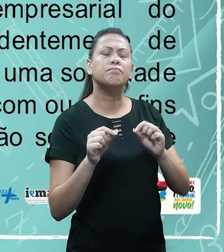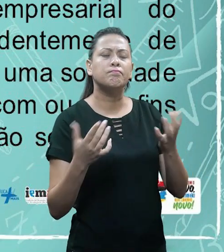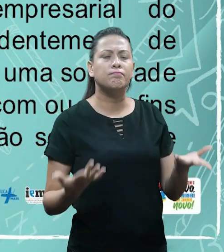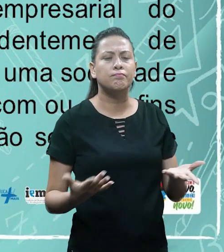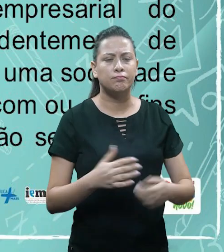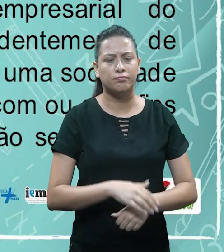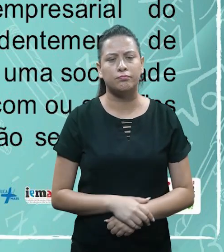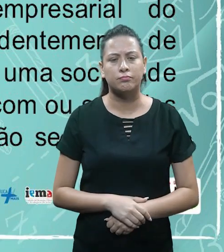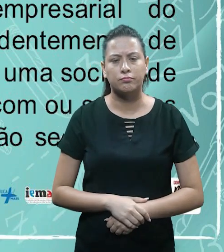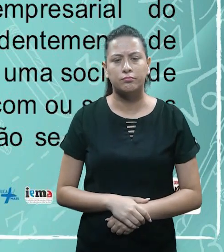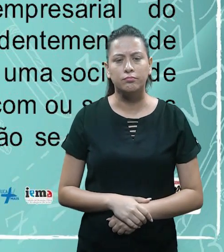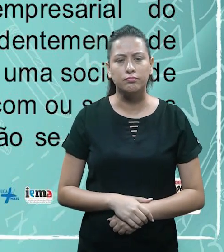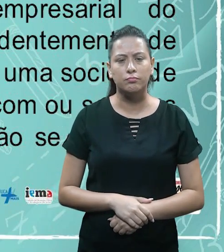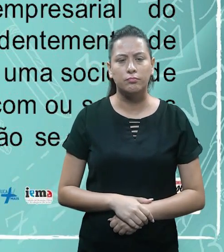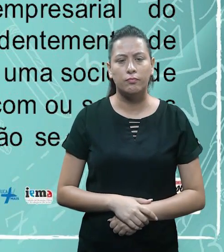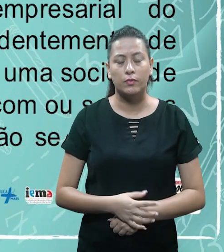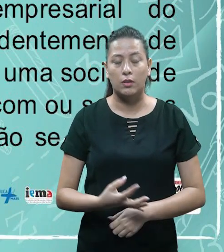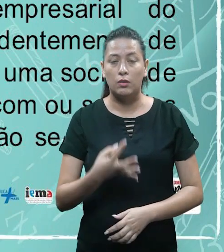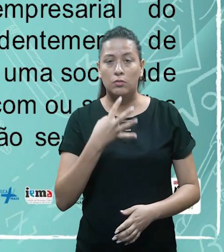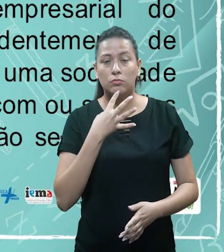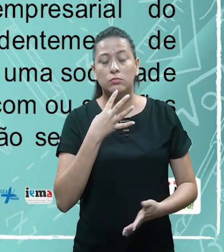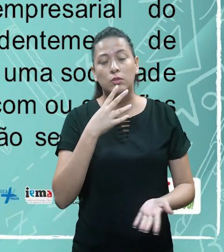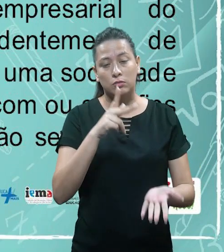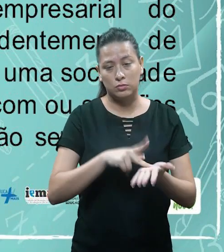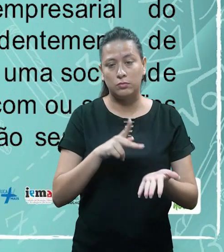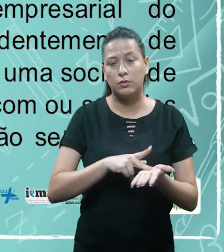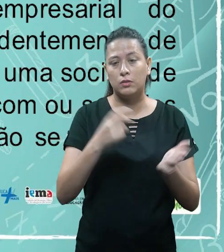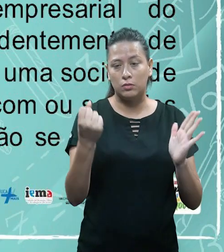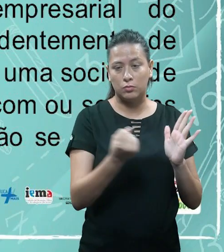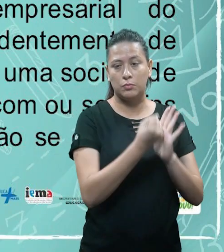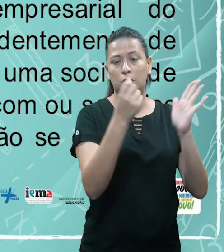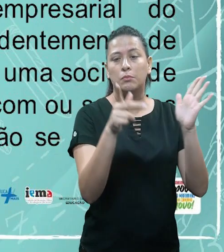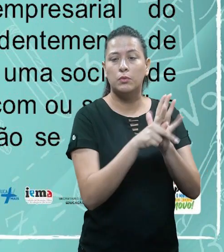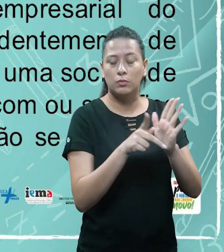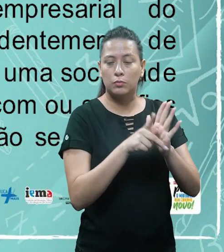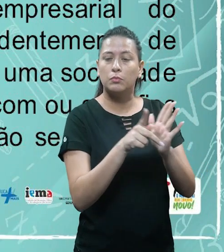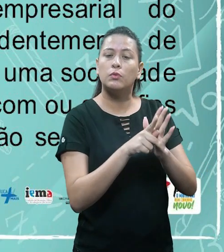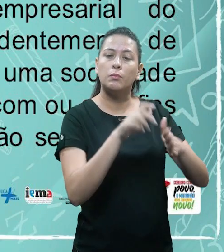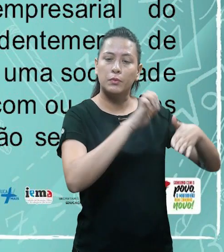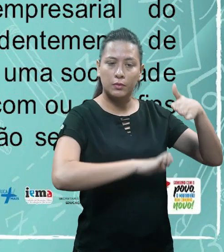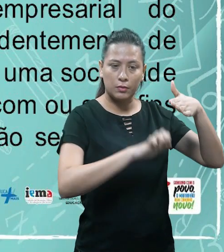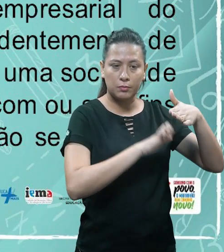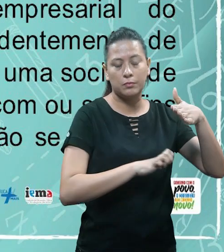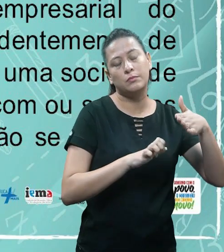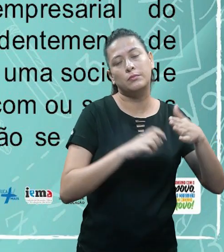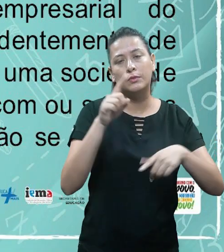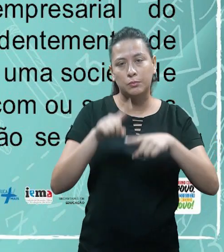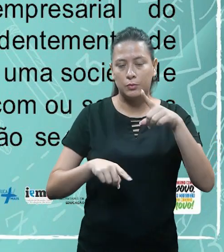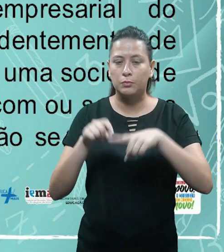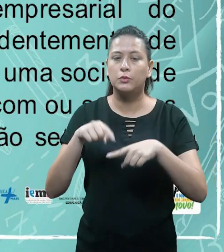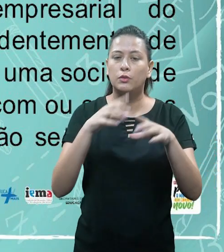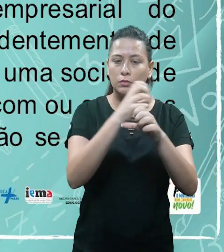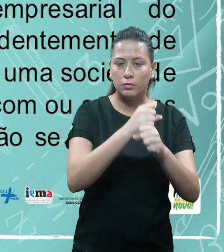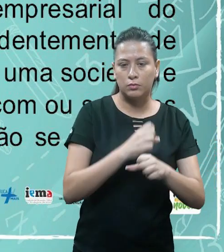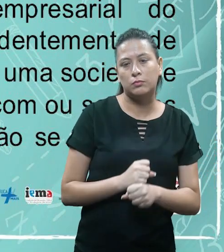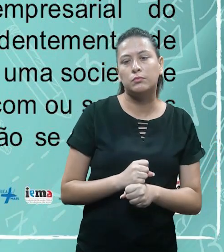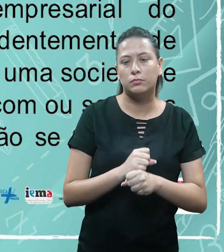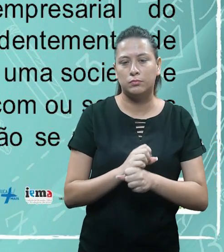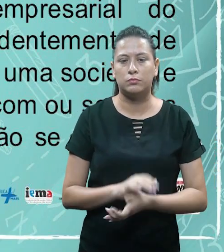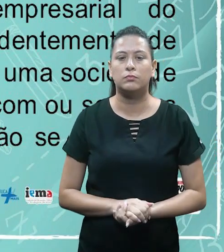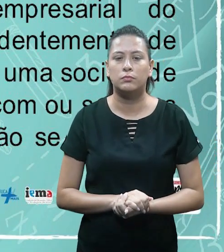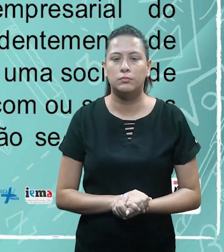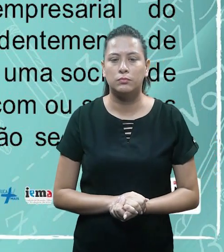Vamos lá, reconhece o patrimônio da empresa como objeto da contabilidade e afirma a autonomia deste patrimônio